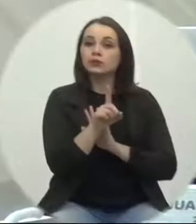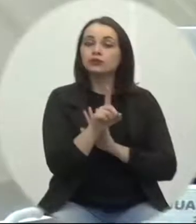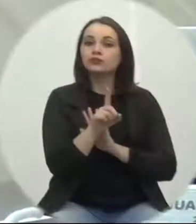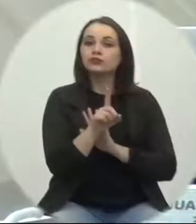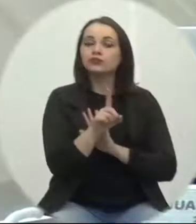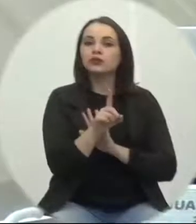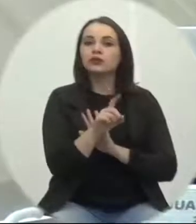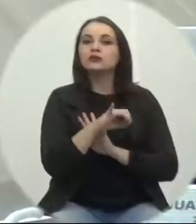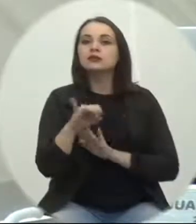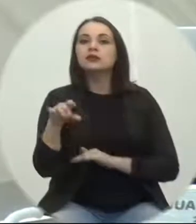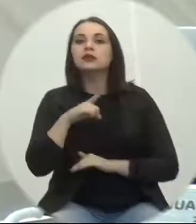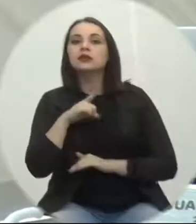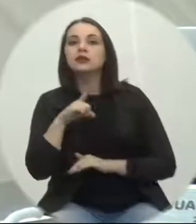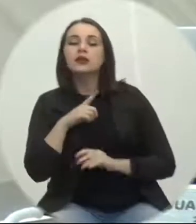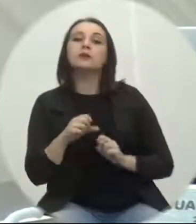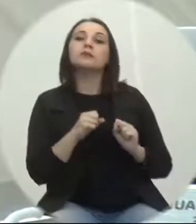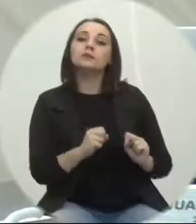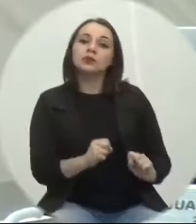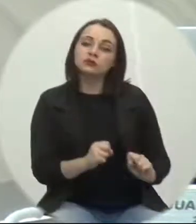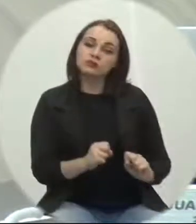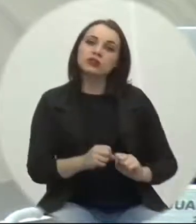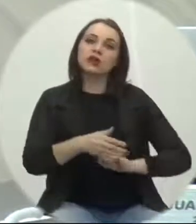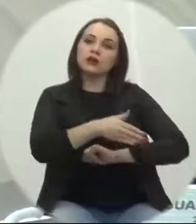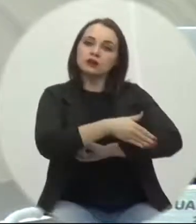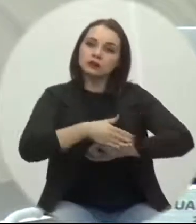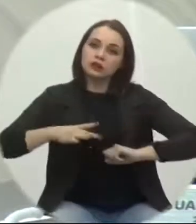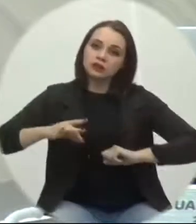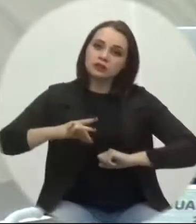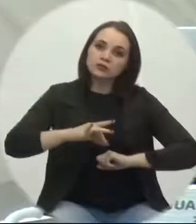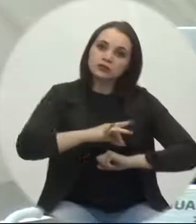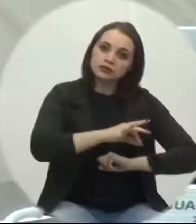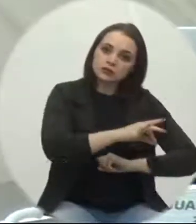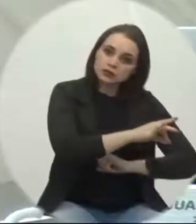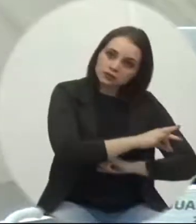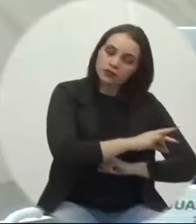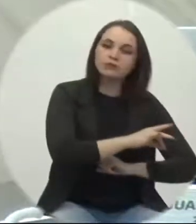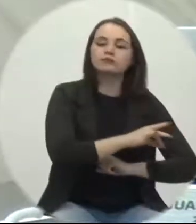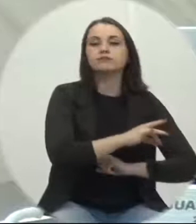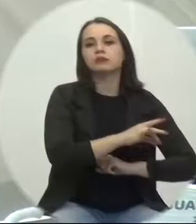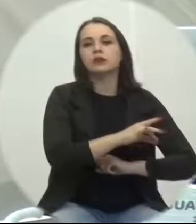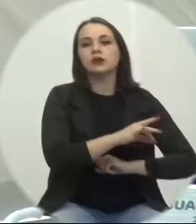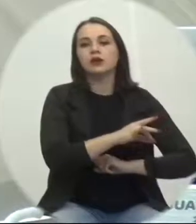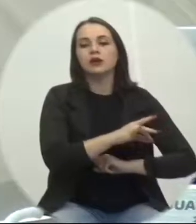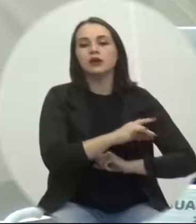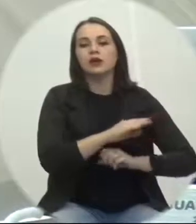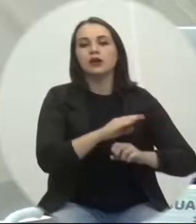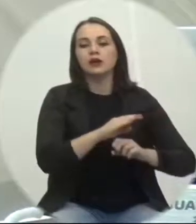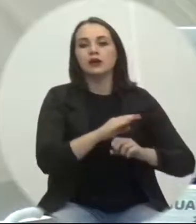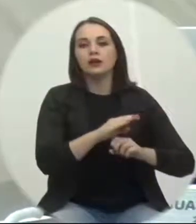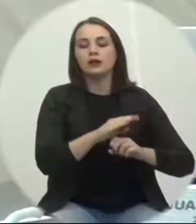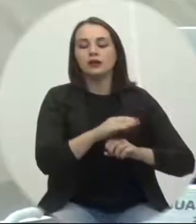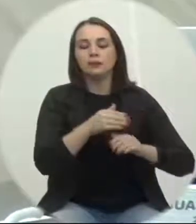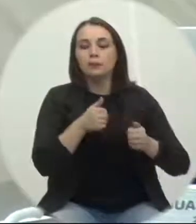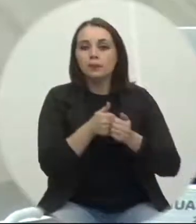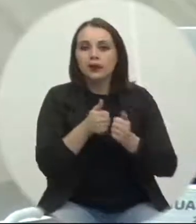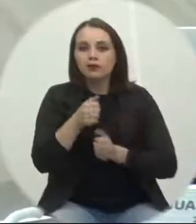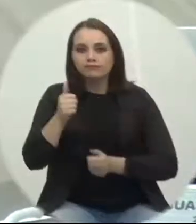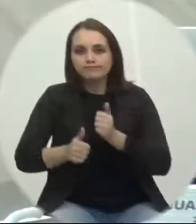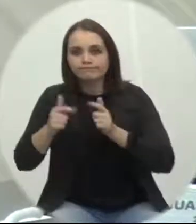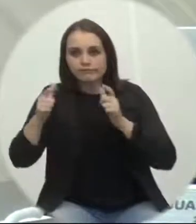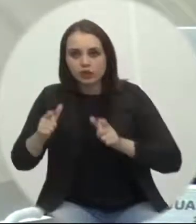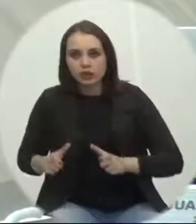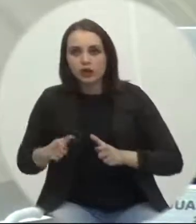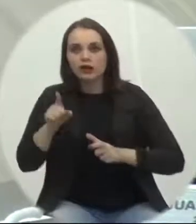questionando-se existe a possibilidade de asfaltar a rua Praia Grande ao lado do campo de futebol do bairro Mina do Mato, em frente à rua